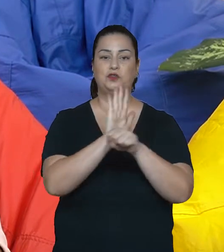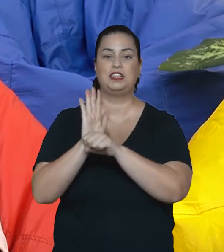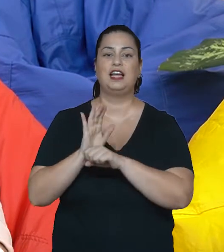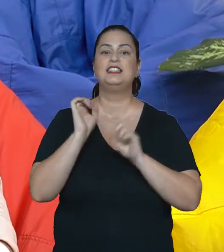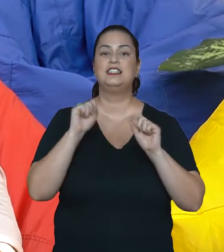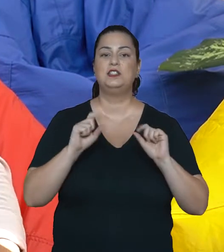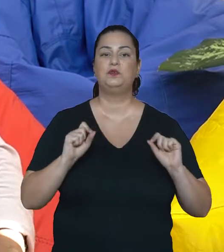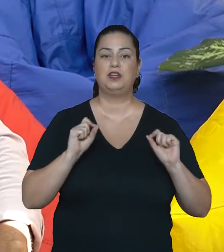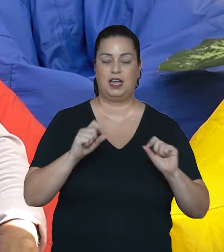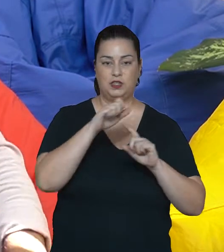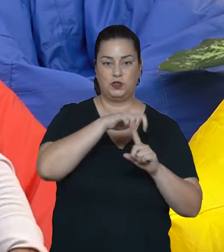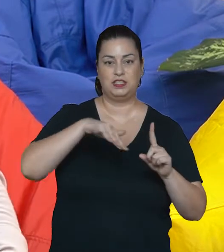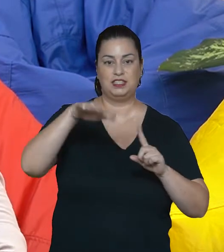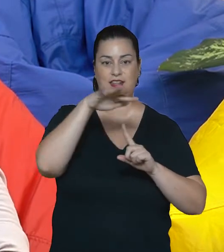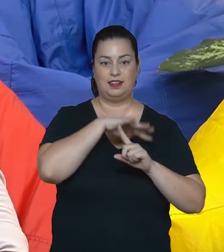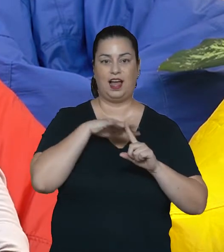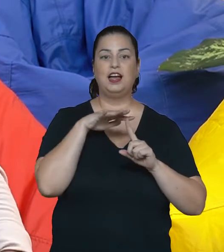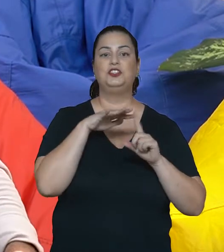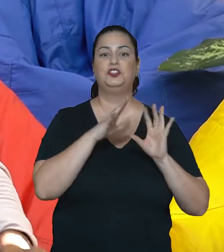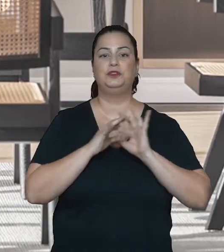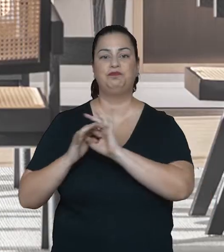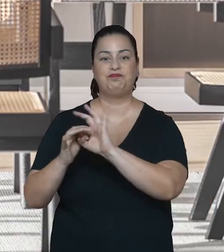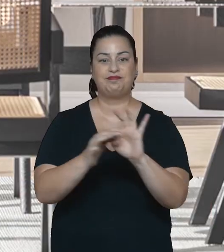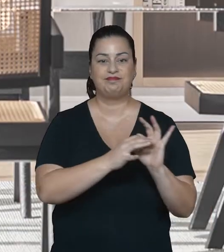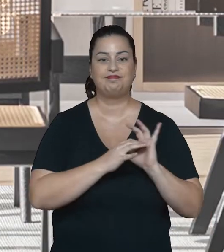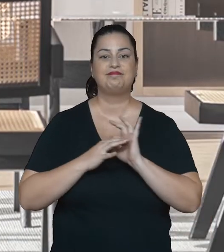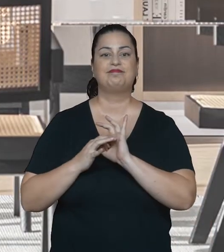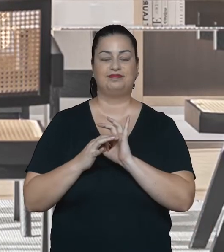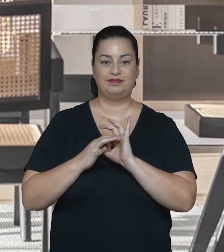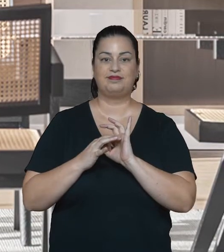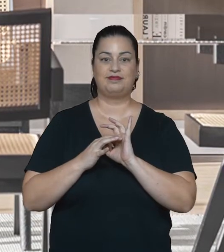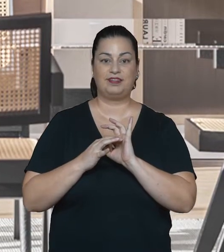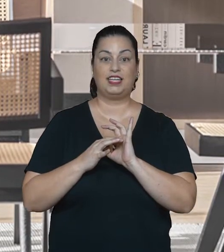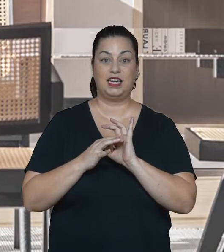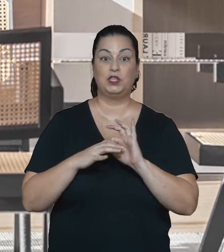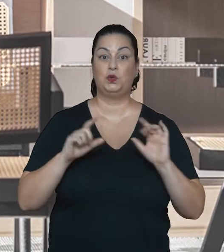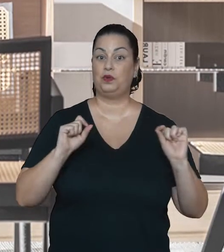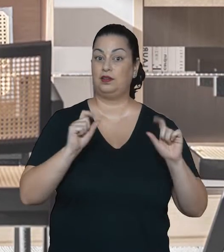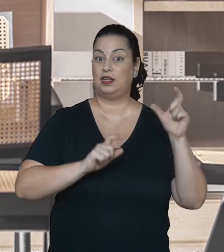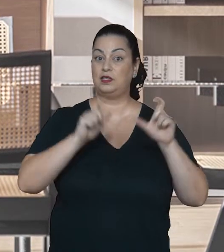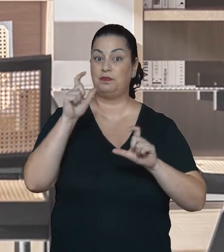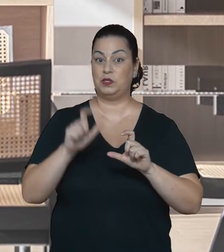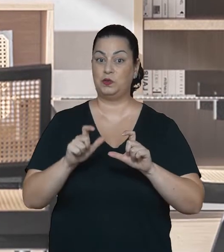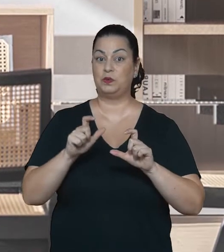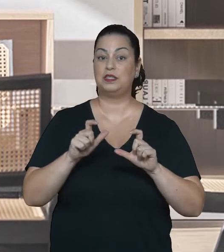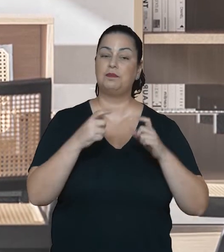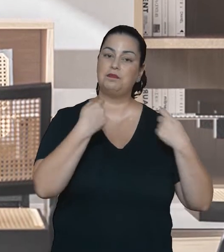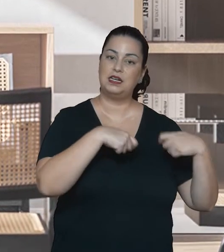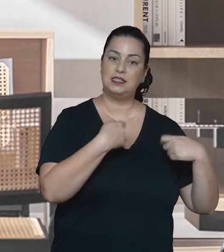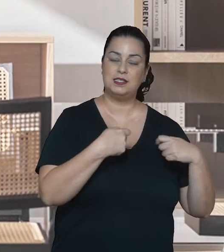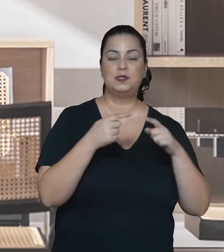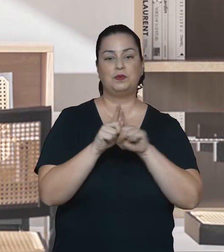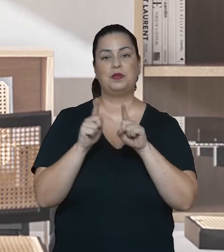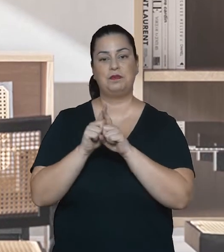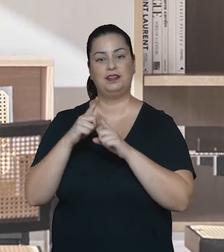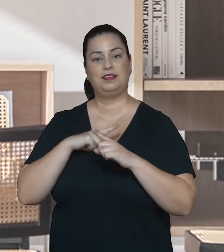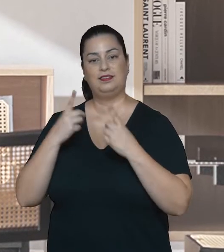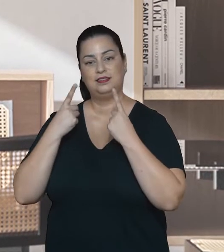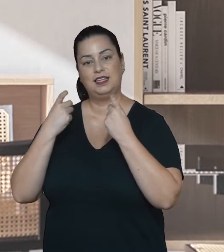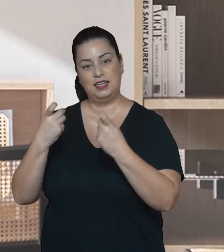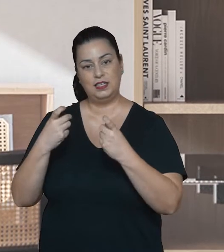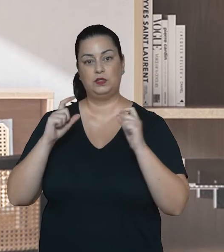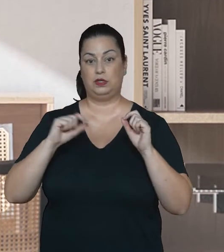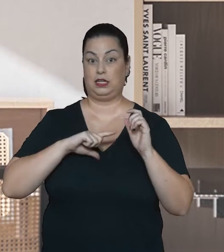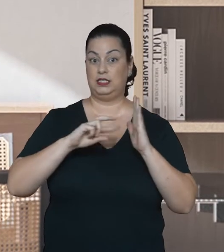significativamente na engrenagem social, em termos do que seria desejável e que faça sentido